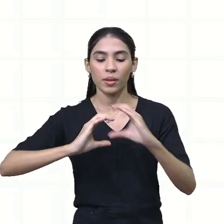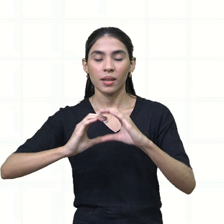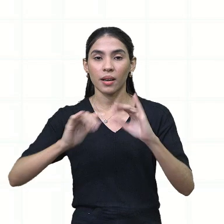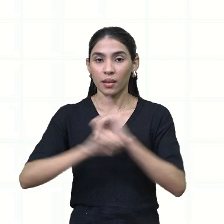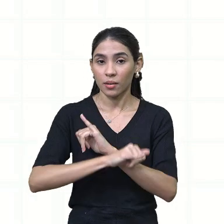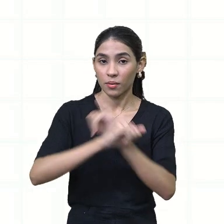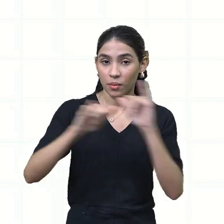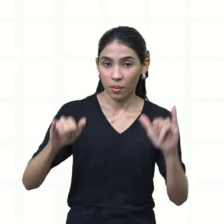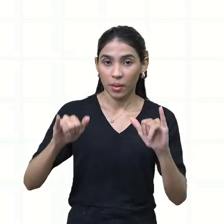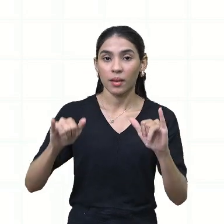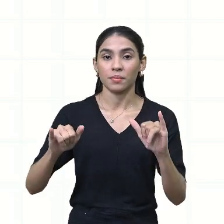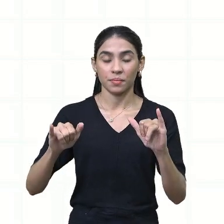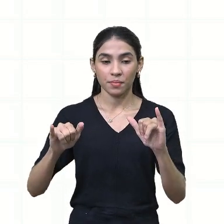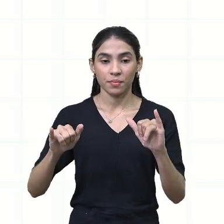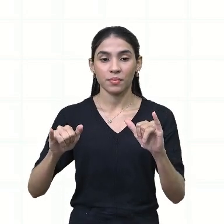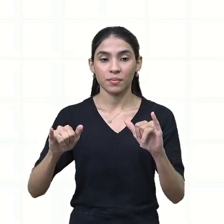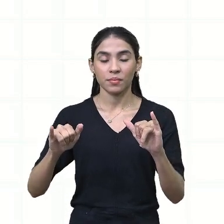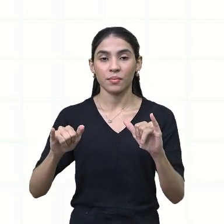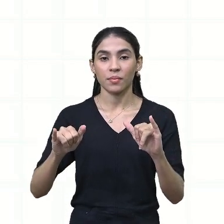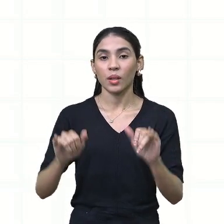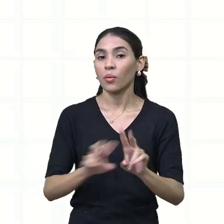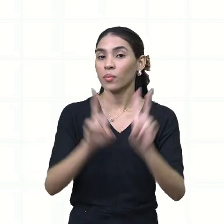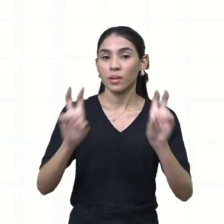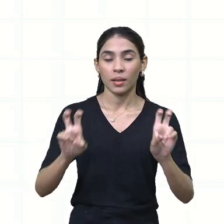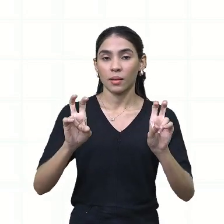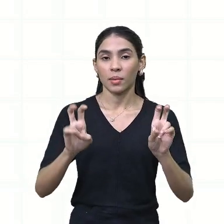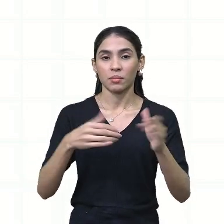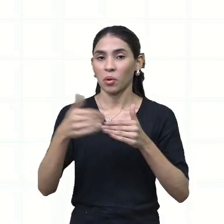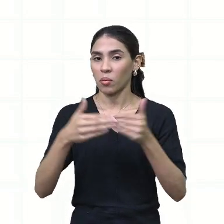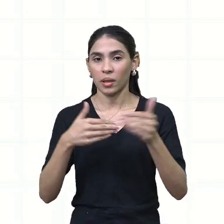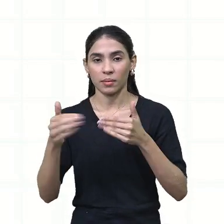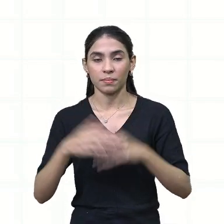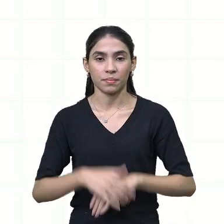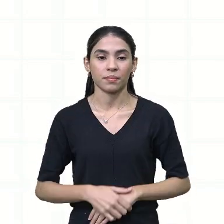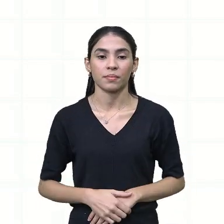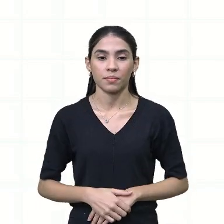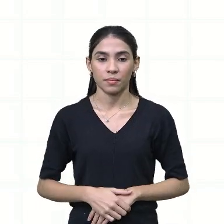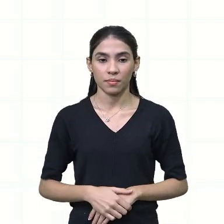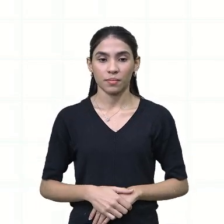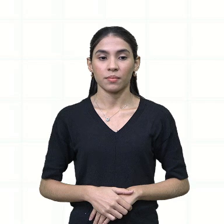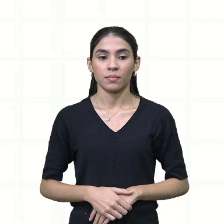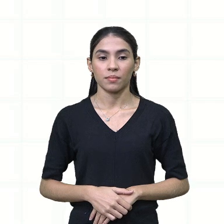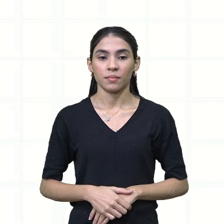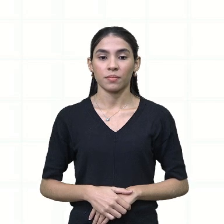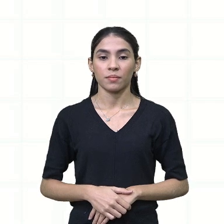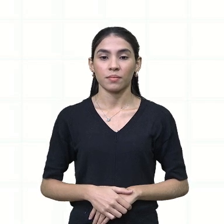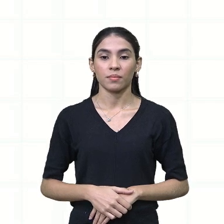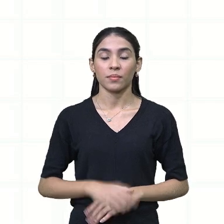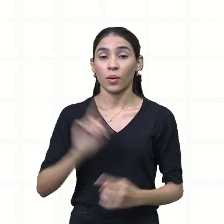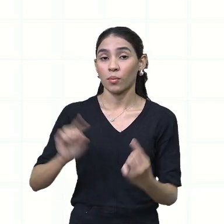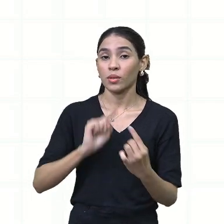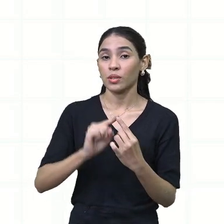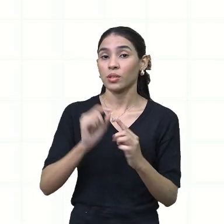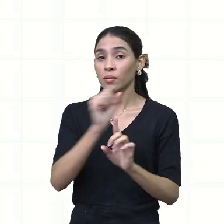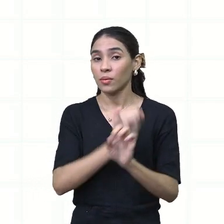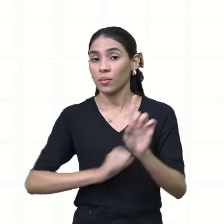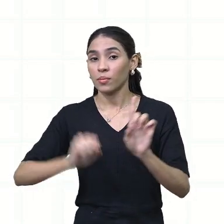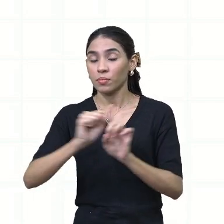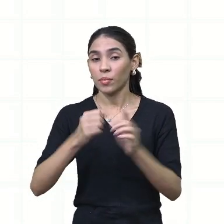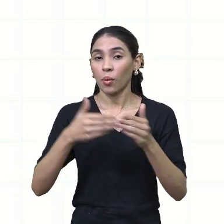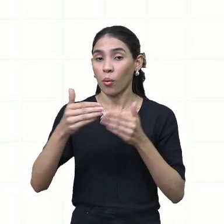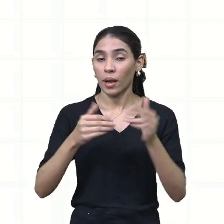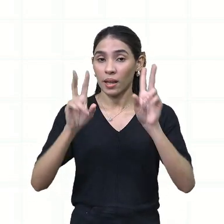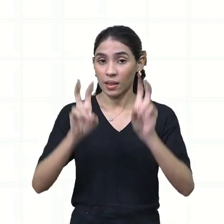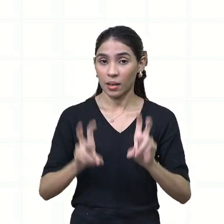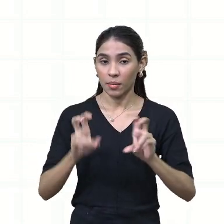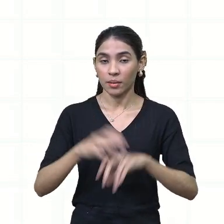e informar algo, né? Sobre a sociedade. Por isso,